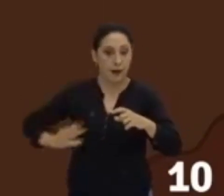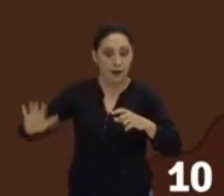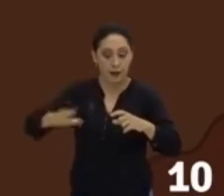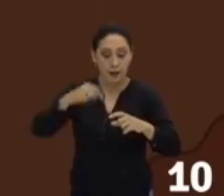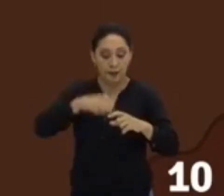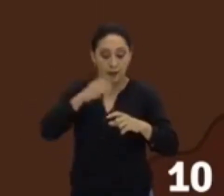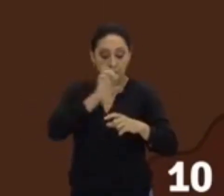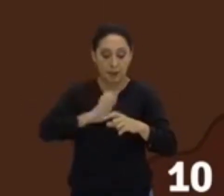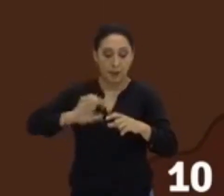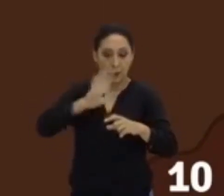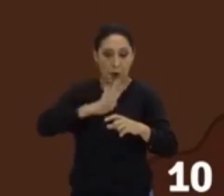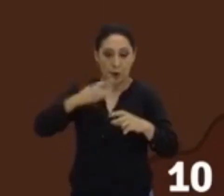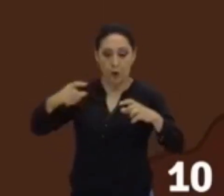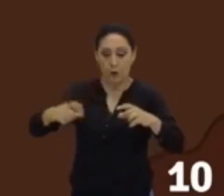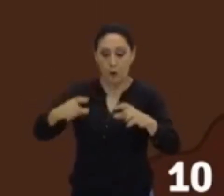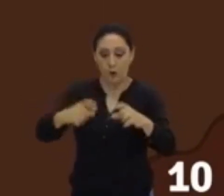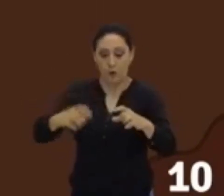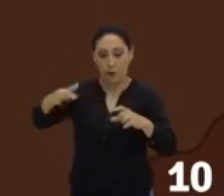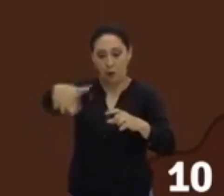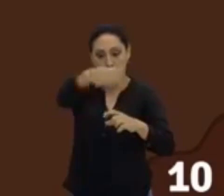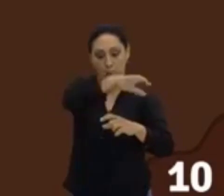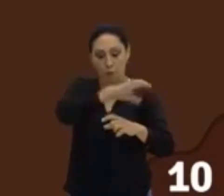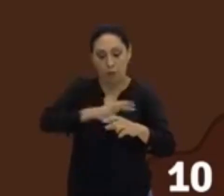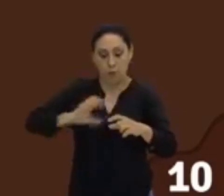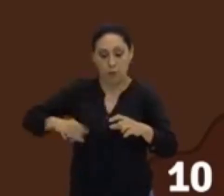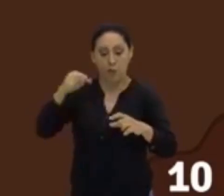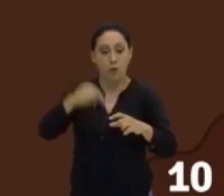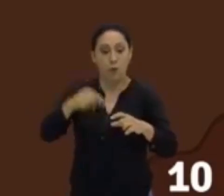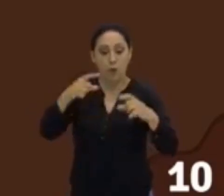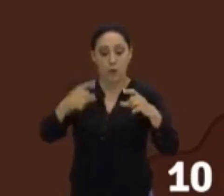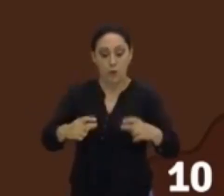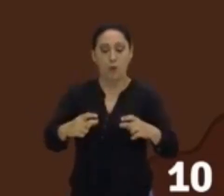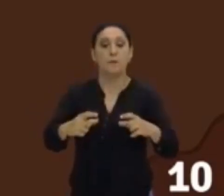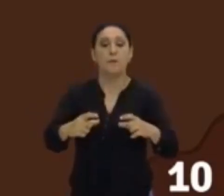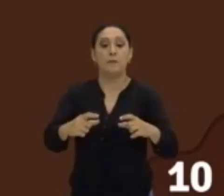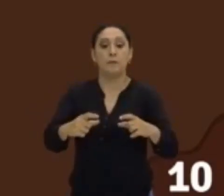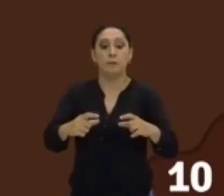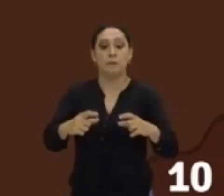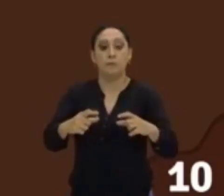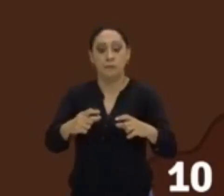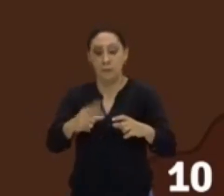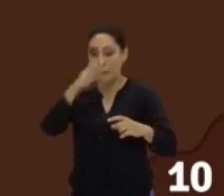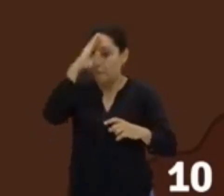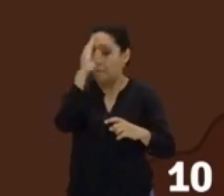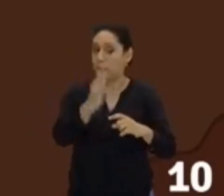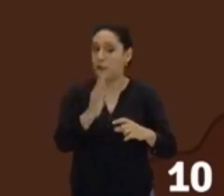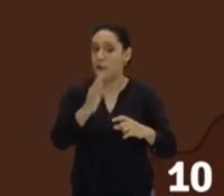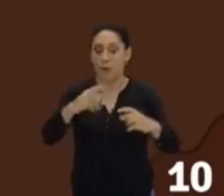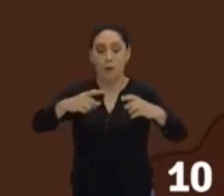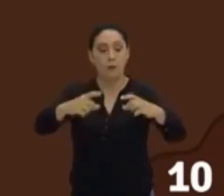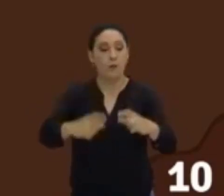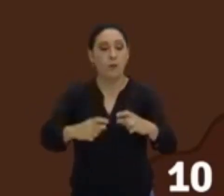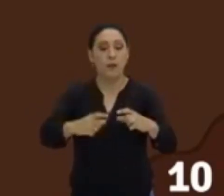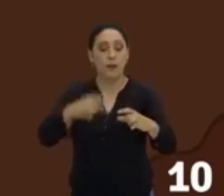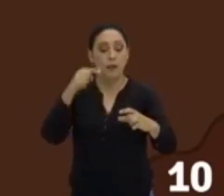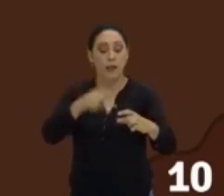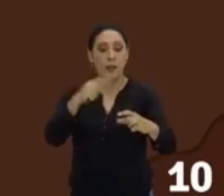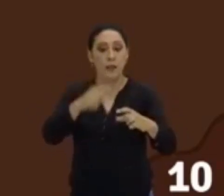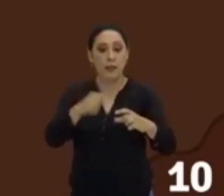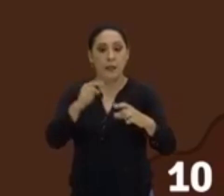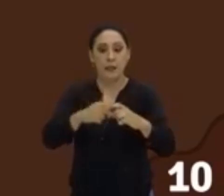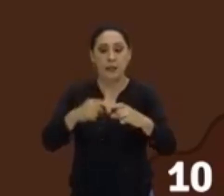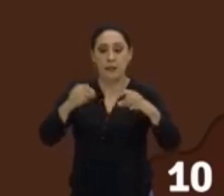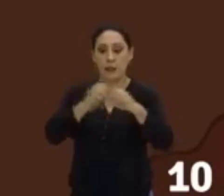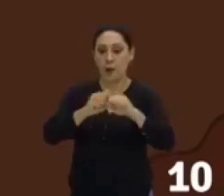Europa. E como eu te disse, é uma região que tem uma posição estratégica. E ela desperta